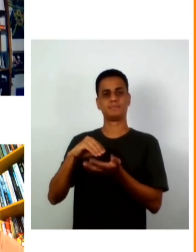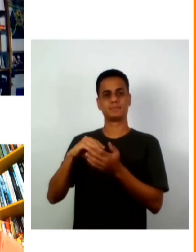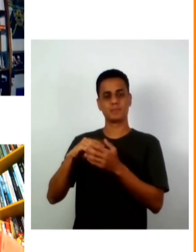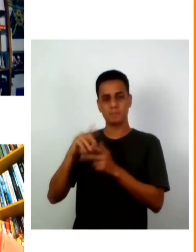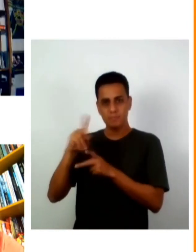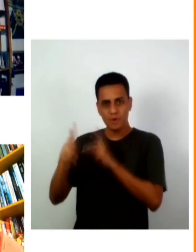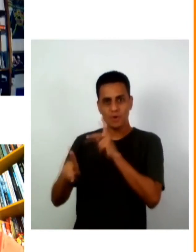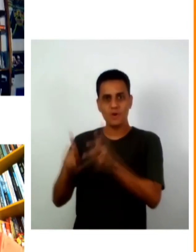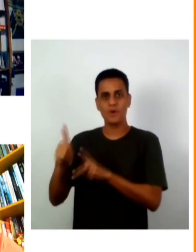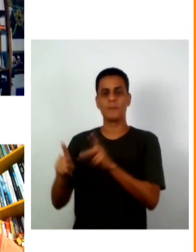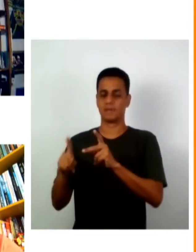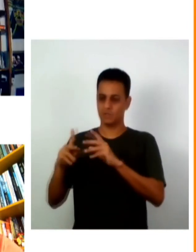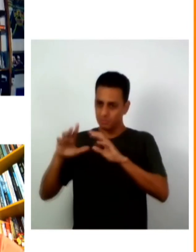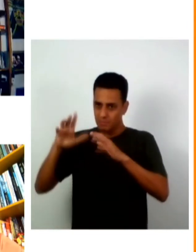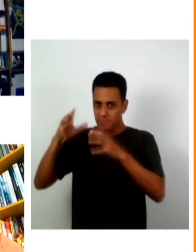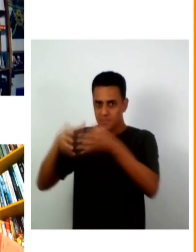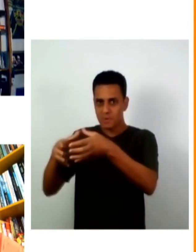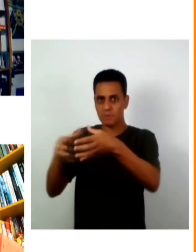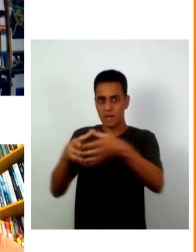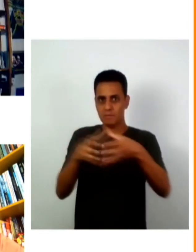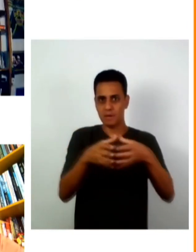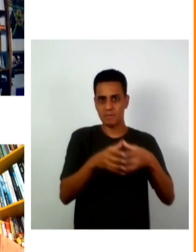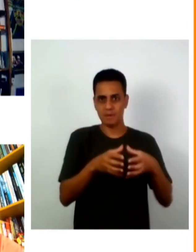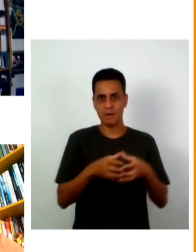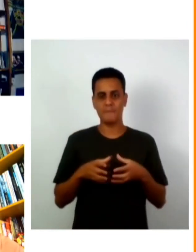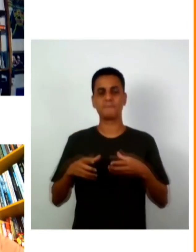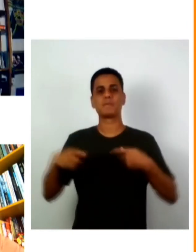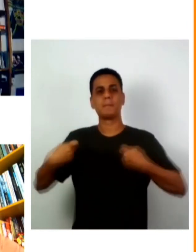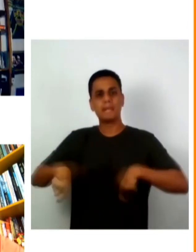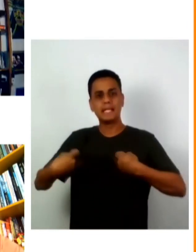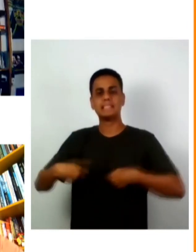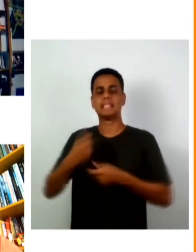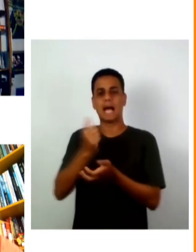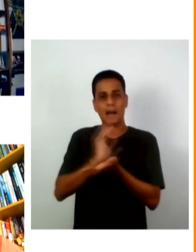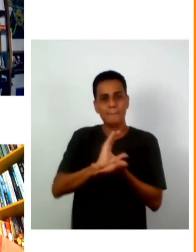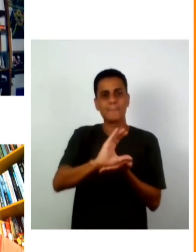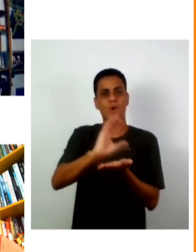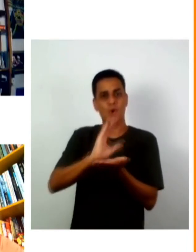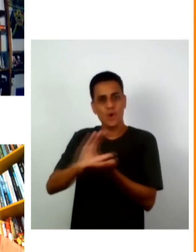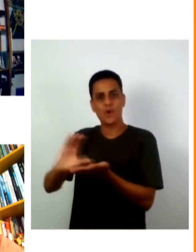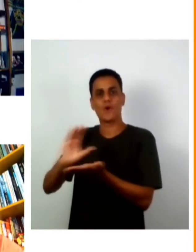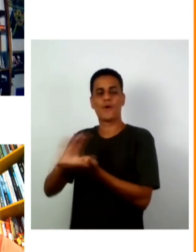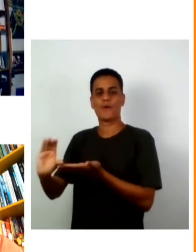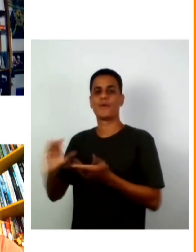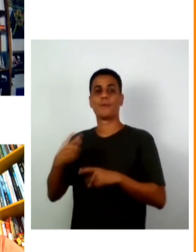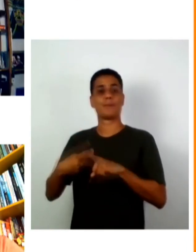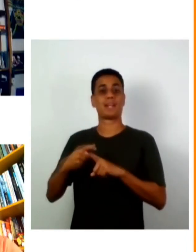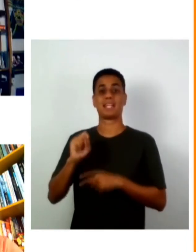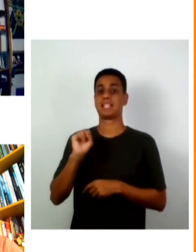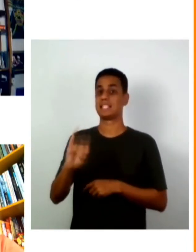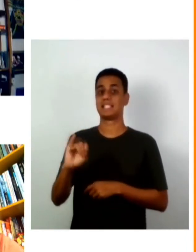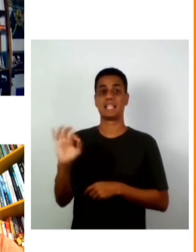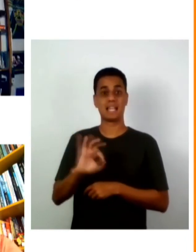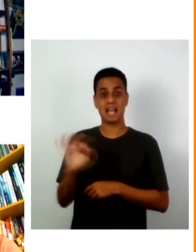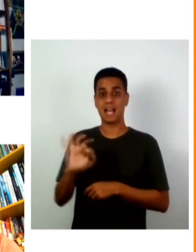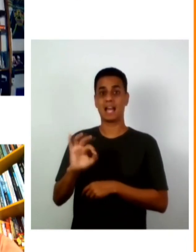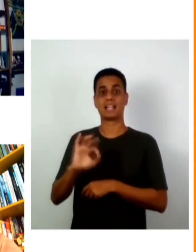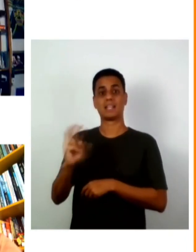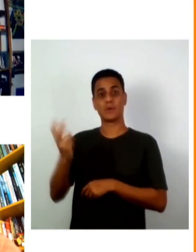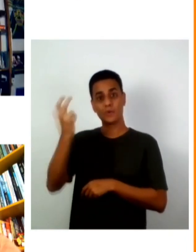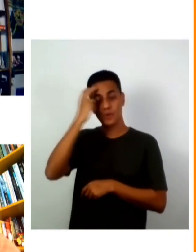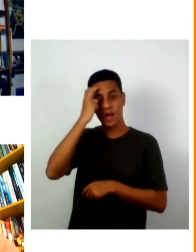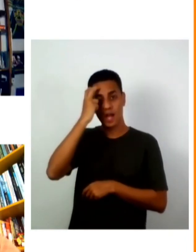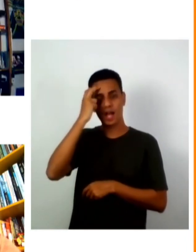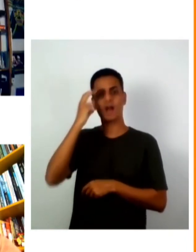dos setores houve fundos adicionais porque eles precisam de subsídios para que as pessoas possam operar para a questão